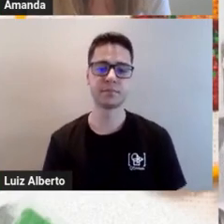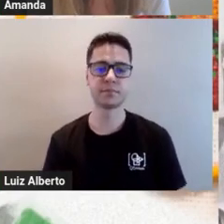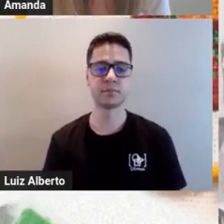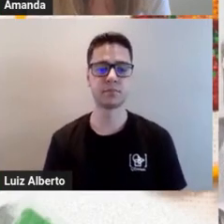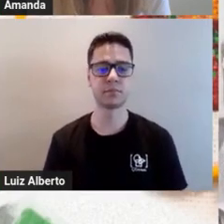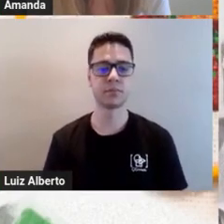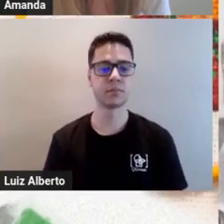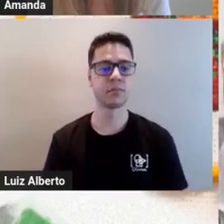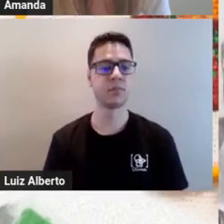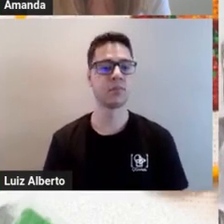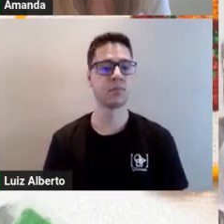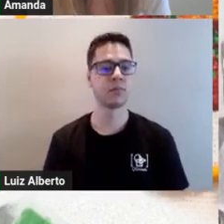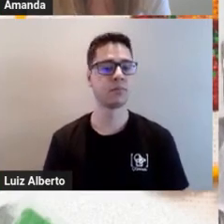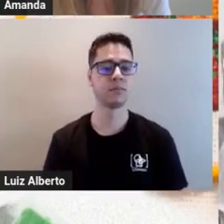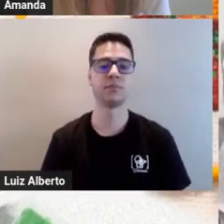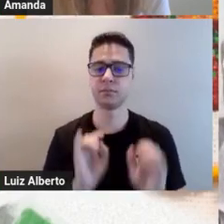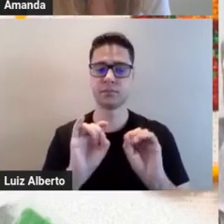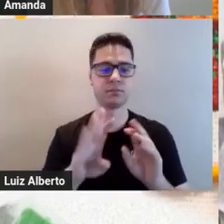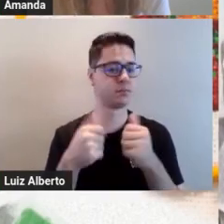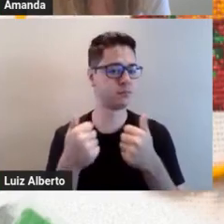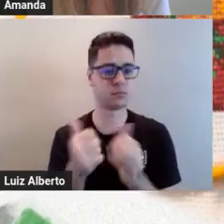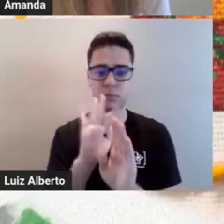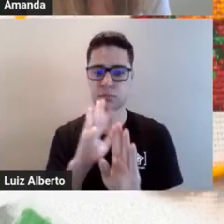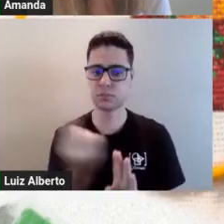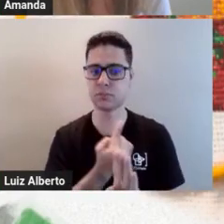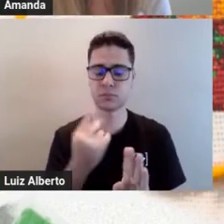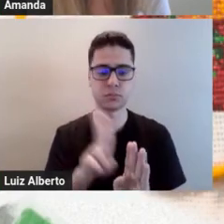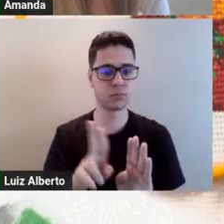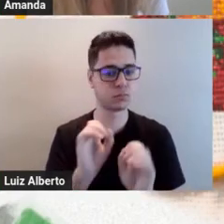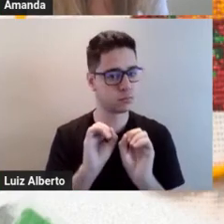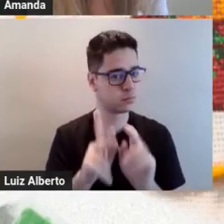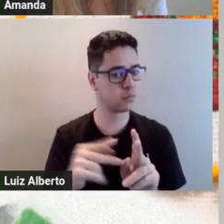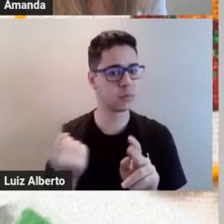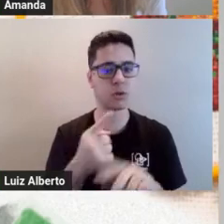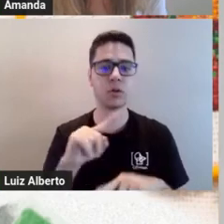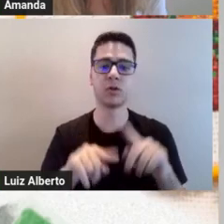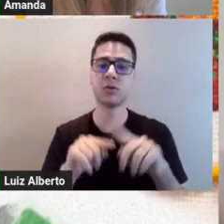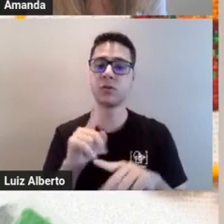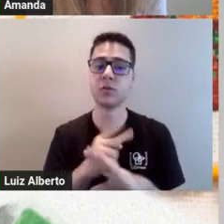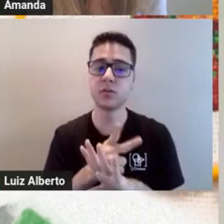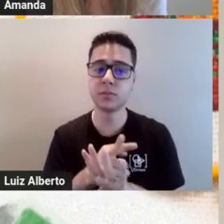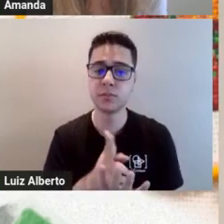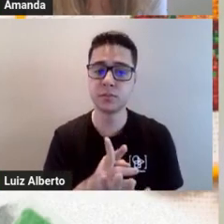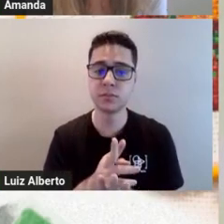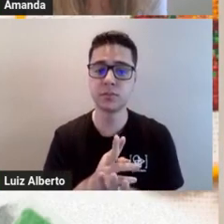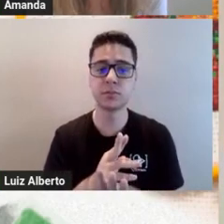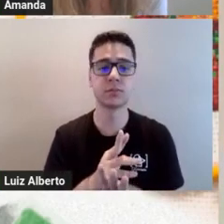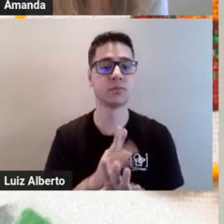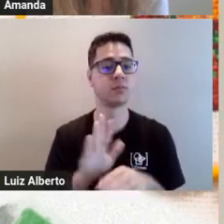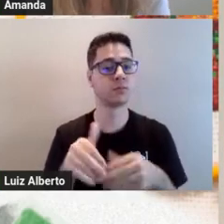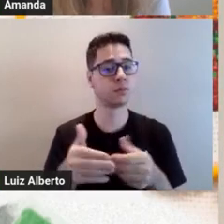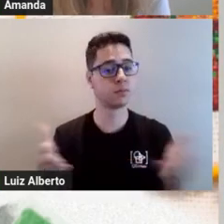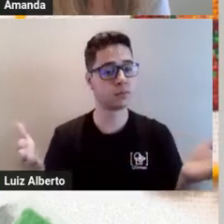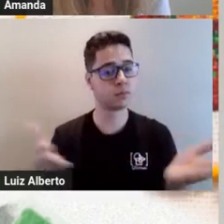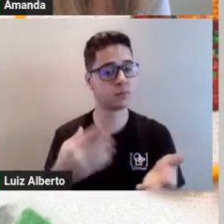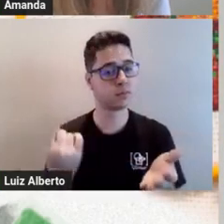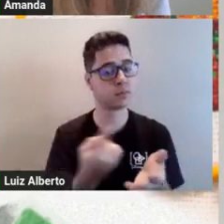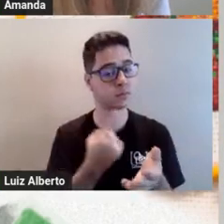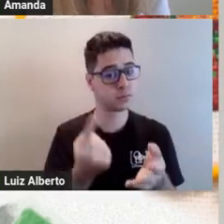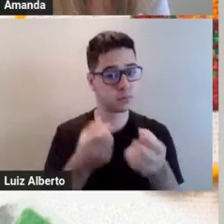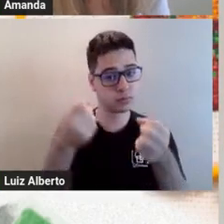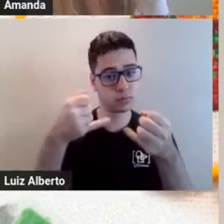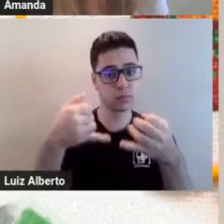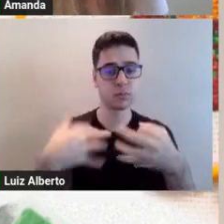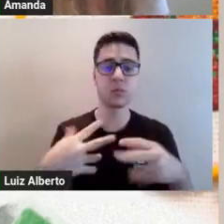E basicamente, é isso que nós vamos usar. Ok? Esses são nossos materiais. E agora, a gente vai falar um